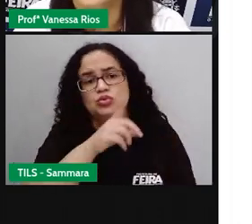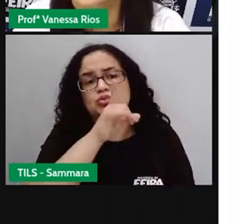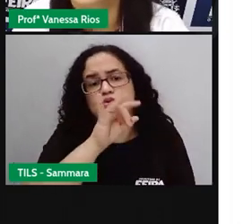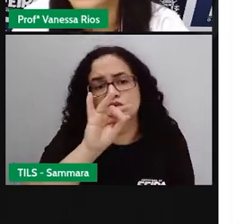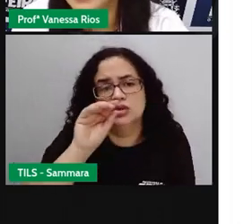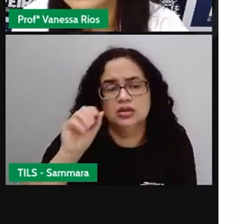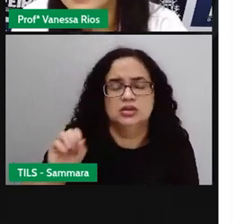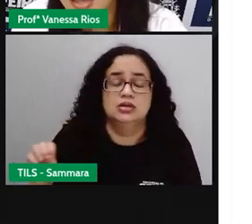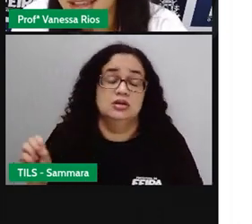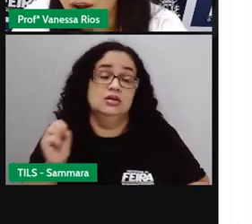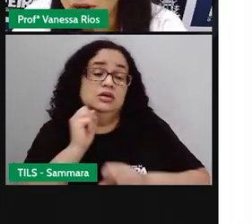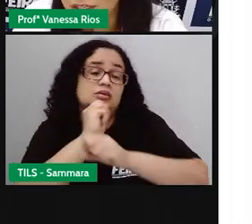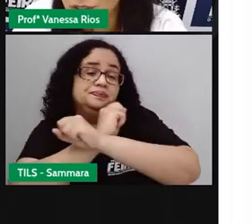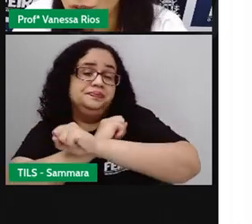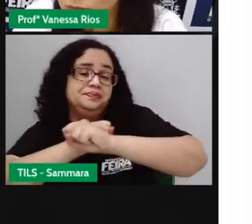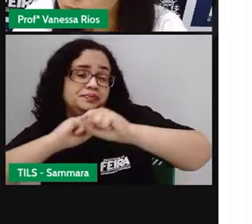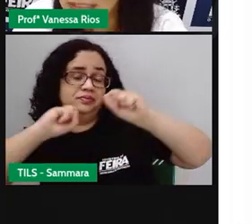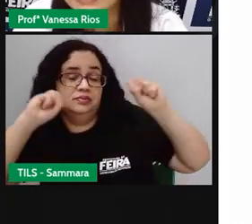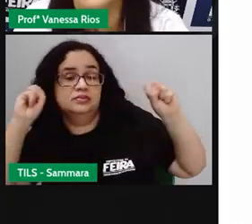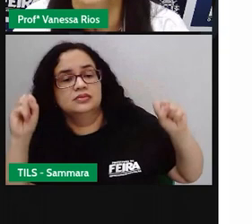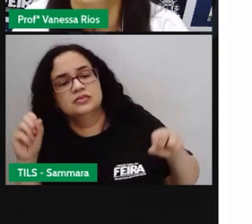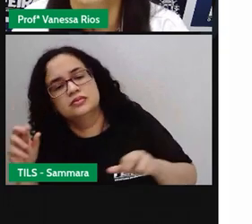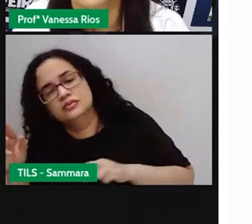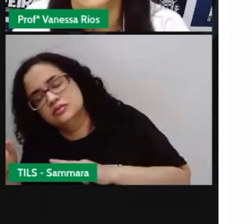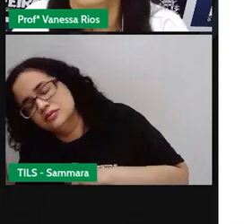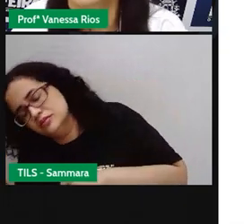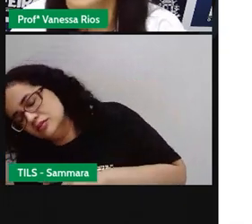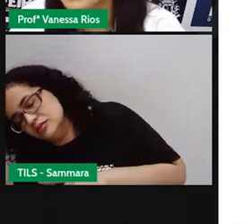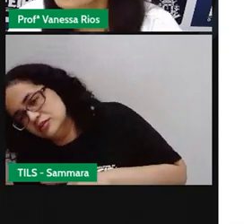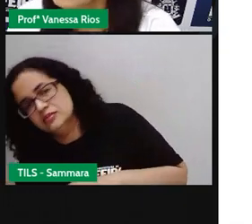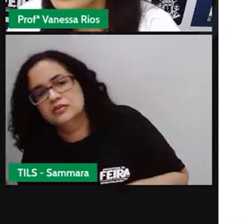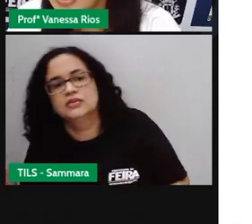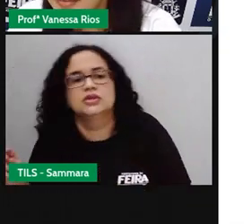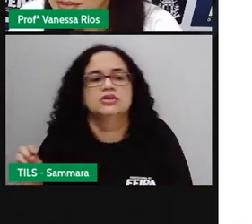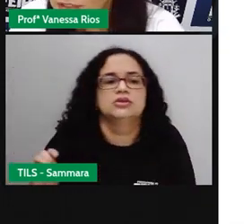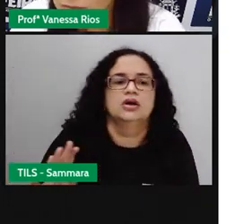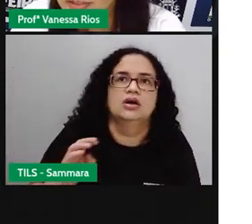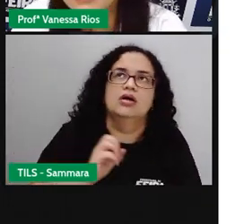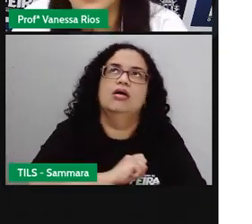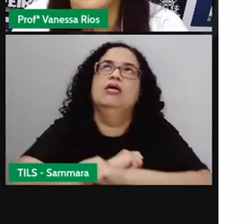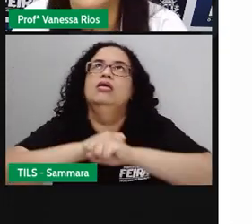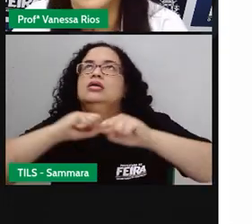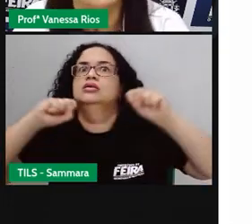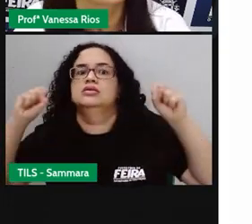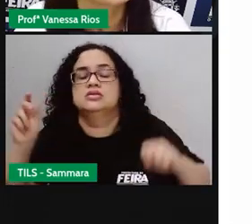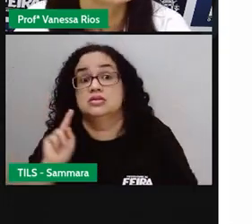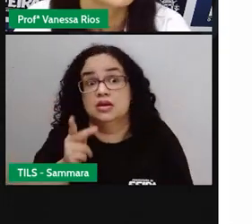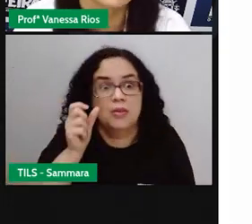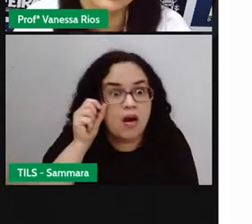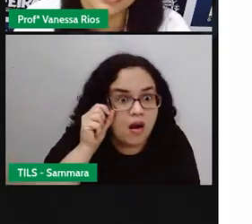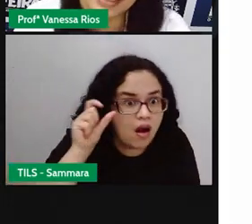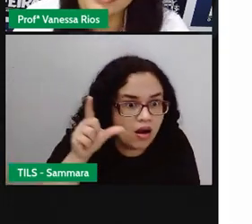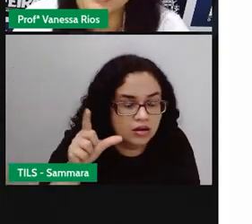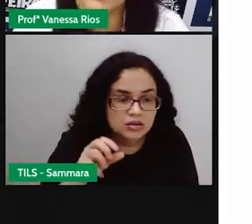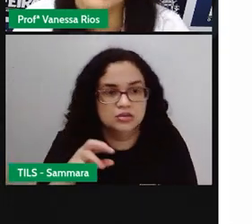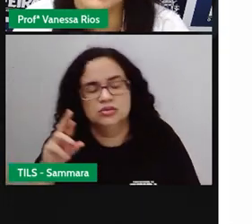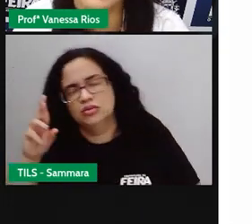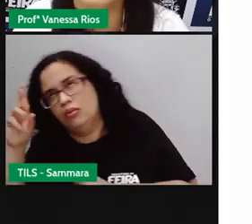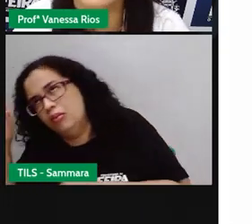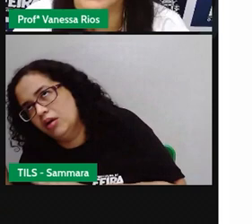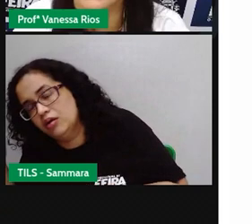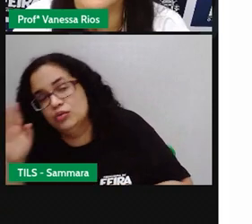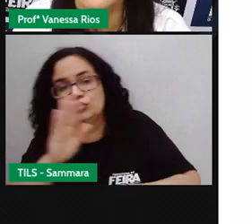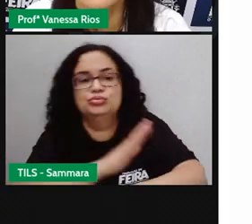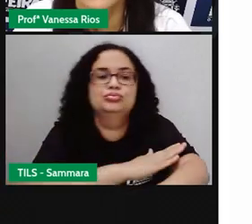desde o acordar até a hora de dormir você não vai ficar acordado aí o tempo inteiro né também não vai dormir o tempo